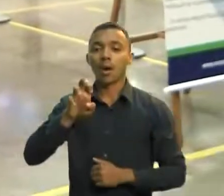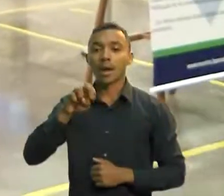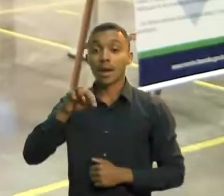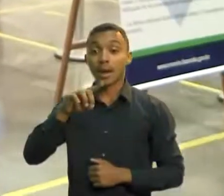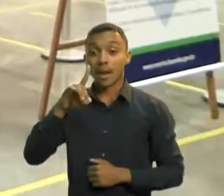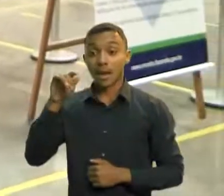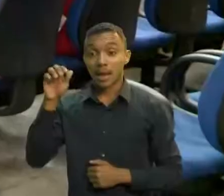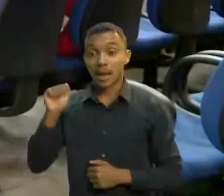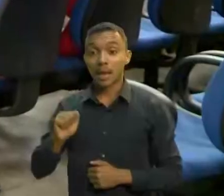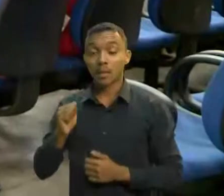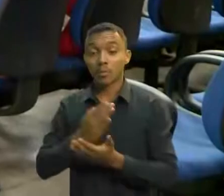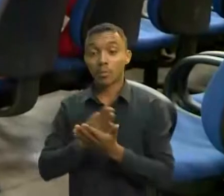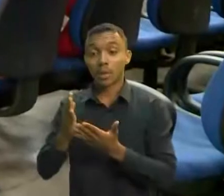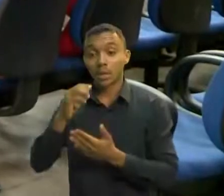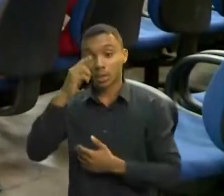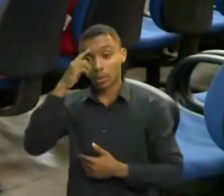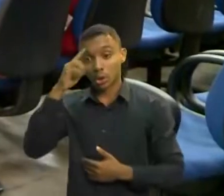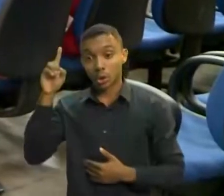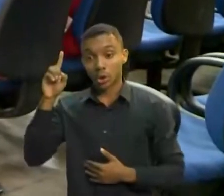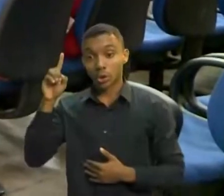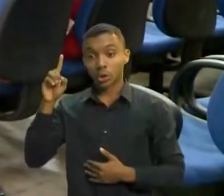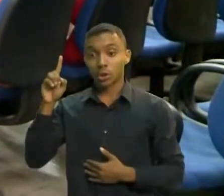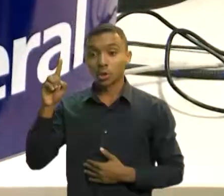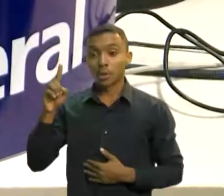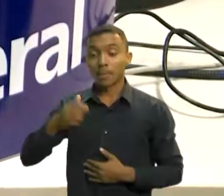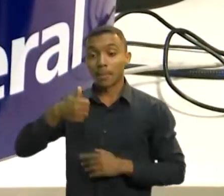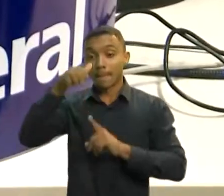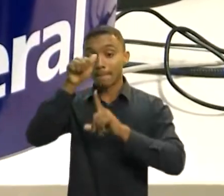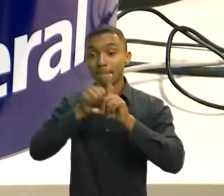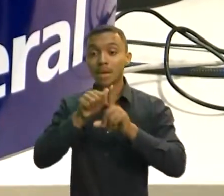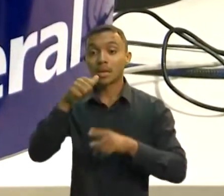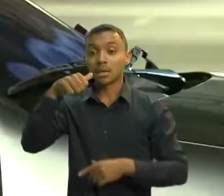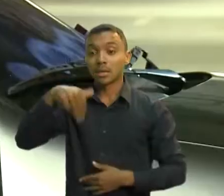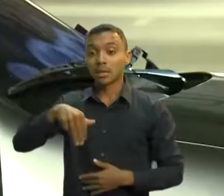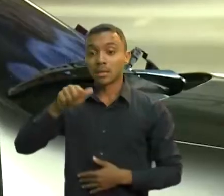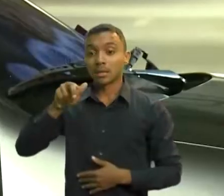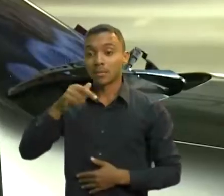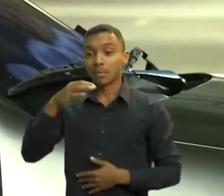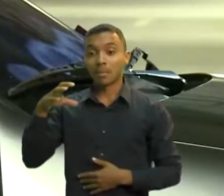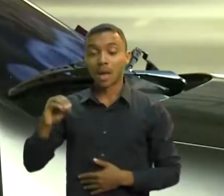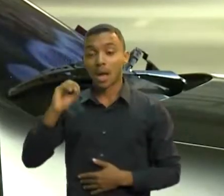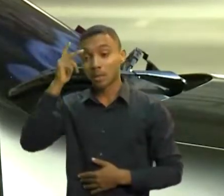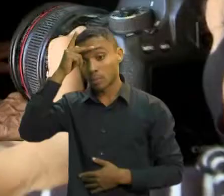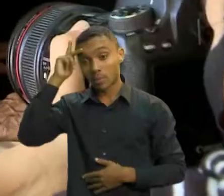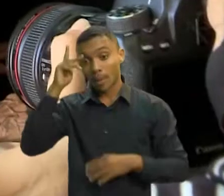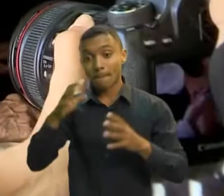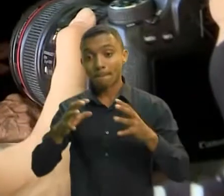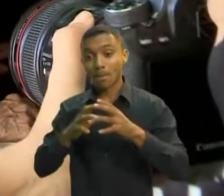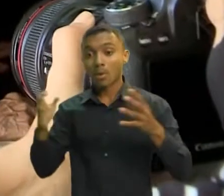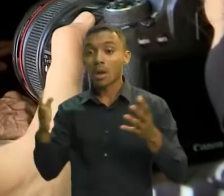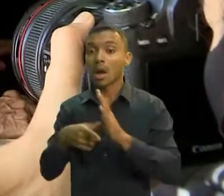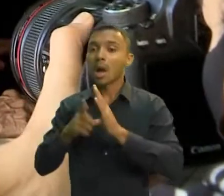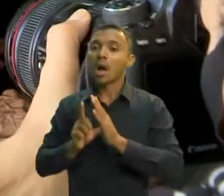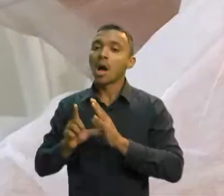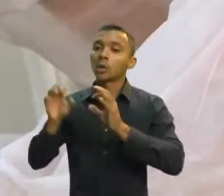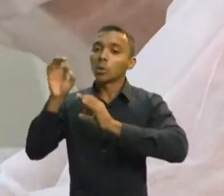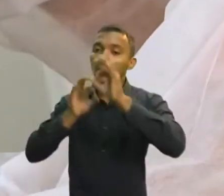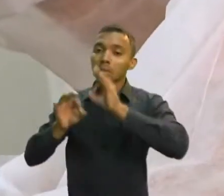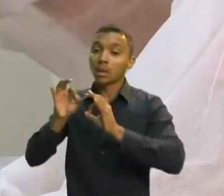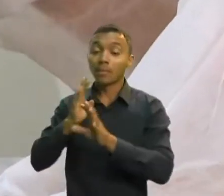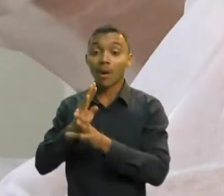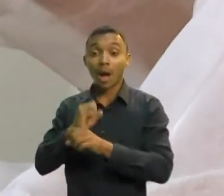1º de março, muitos brasileiros começam a se planejar. Dentre os gastos com saúde no ano passado,